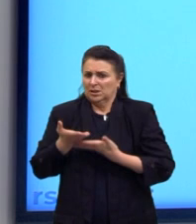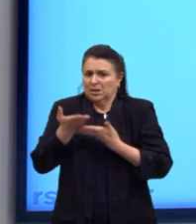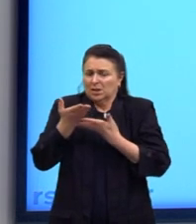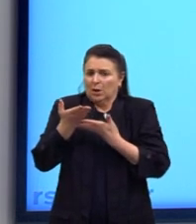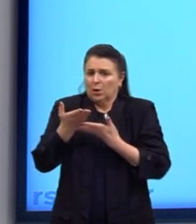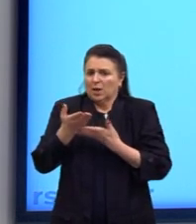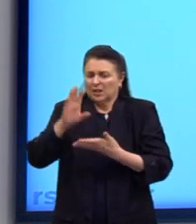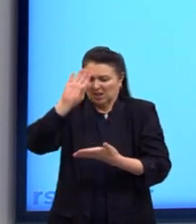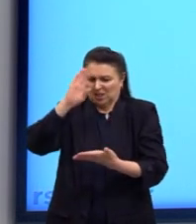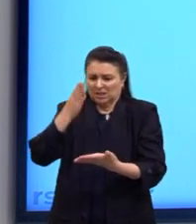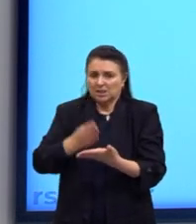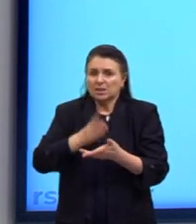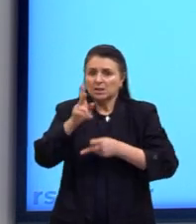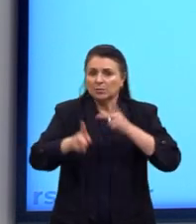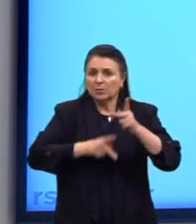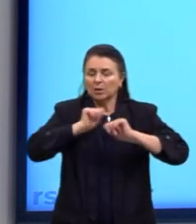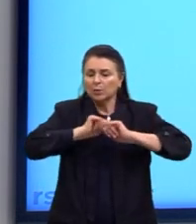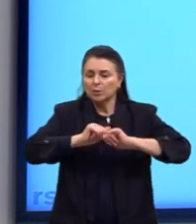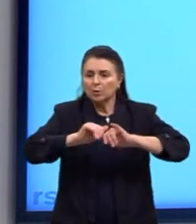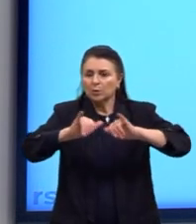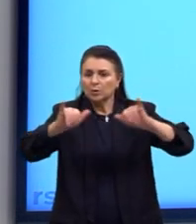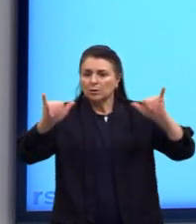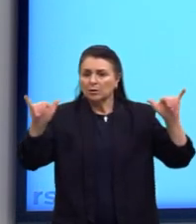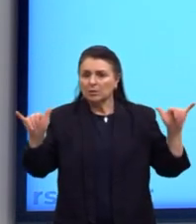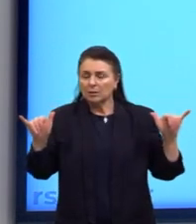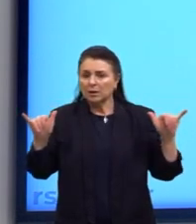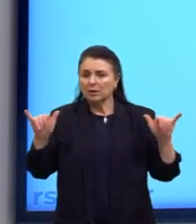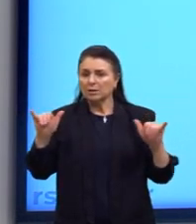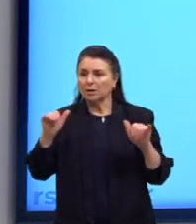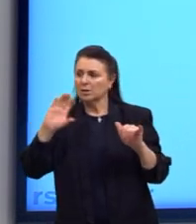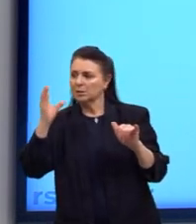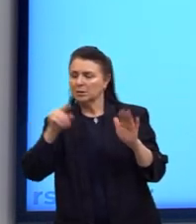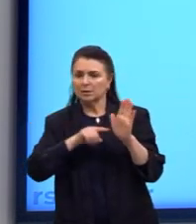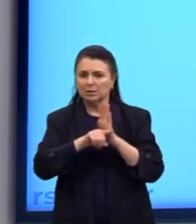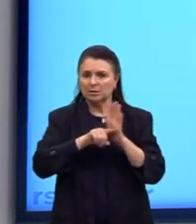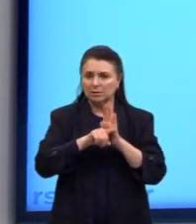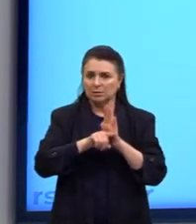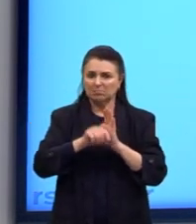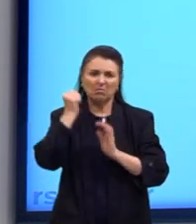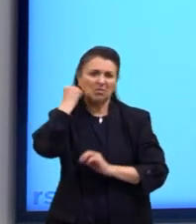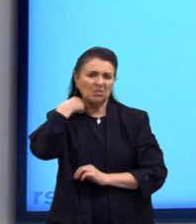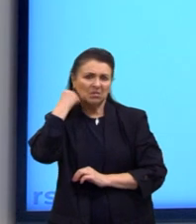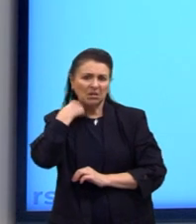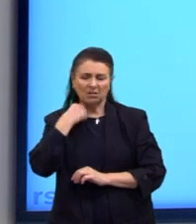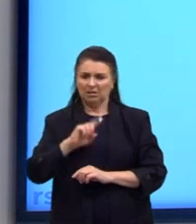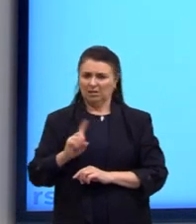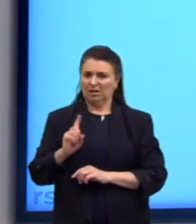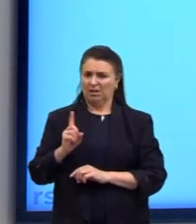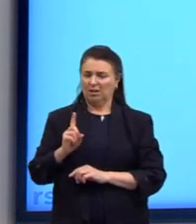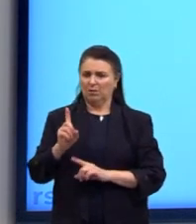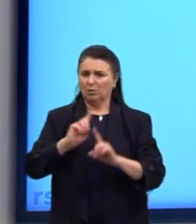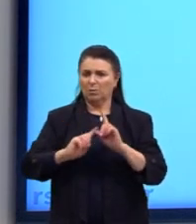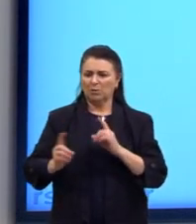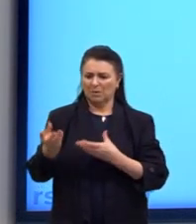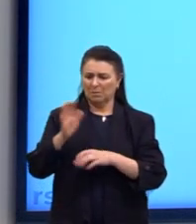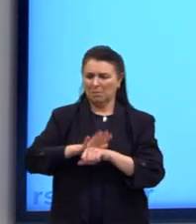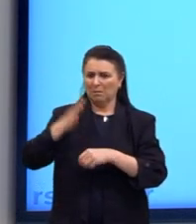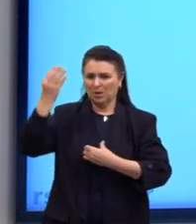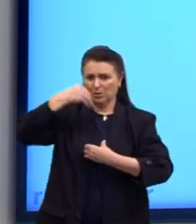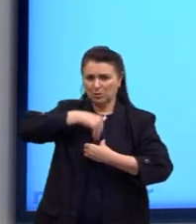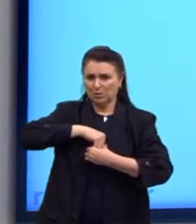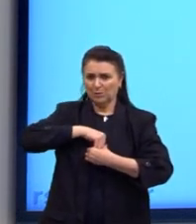populares? Propagação das conclusões científicas? Não. Era estresse. É mais algo subjetivo.